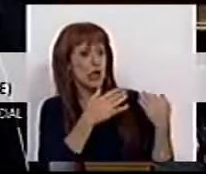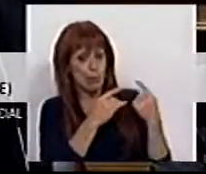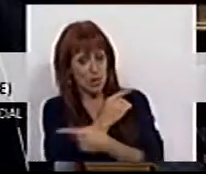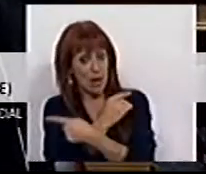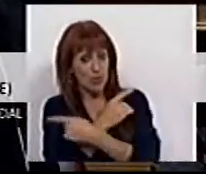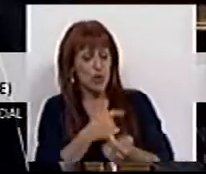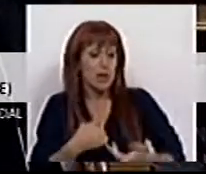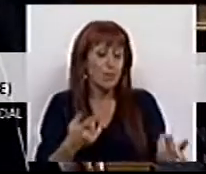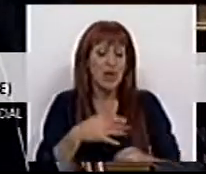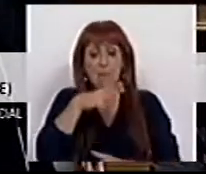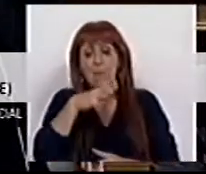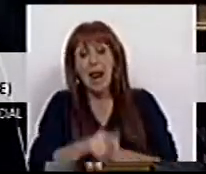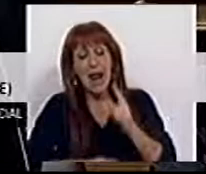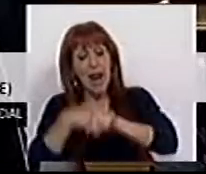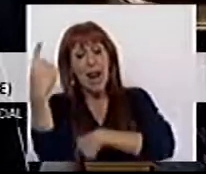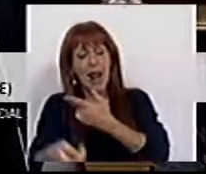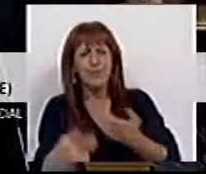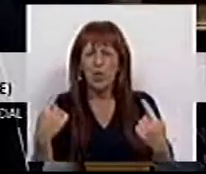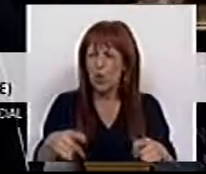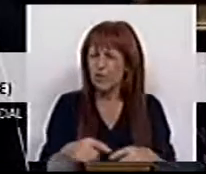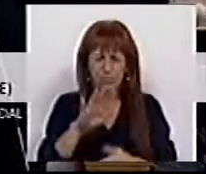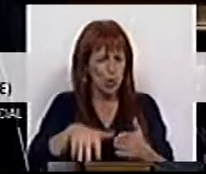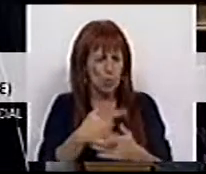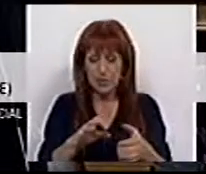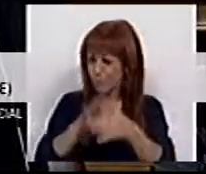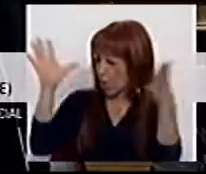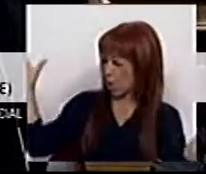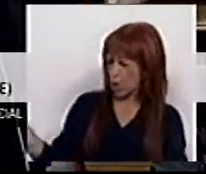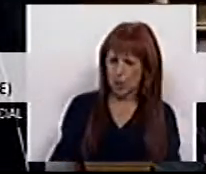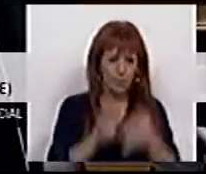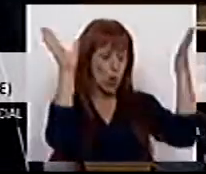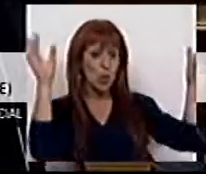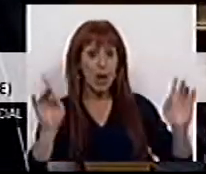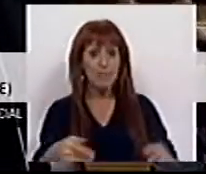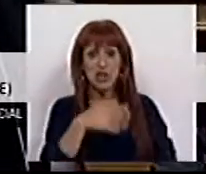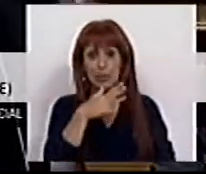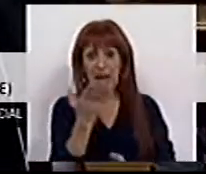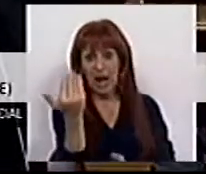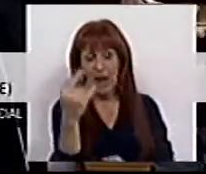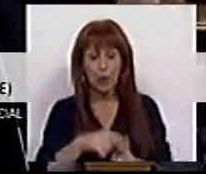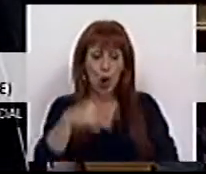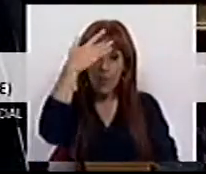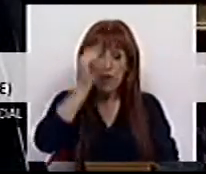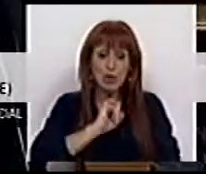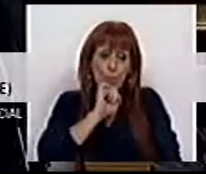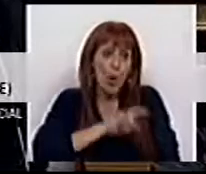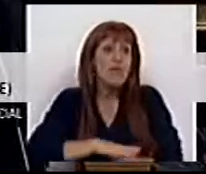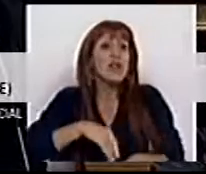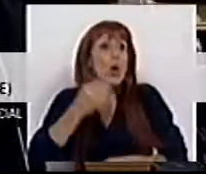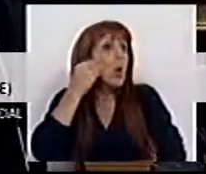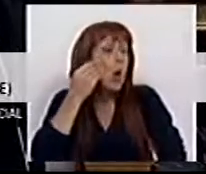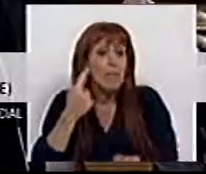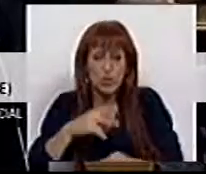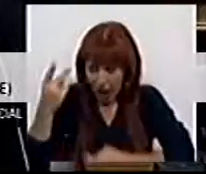responsáveis e declarações posteriores. Houve aqui um plano de contradições que é preciso explicar e, do nosso ponto de vista, só podemos fazer